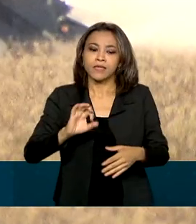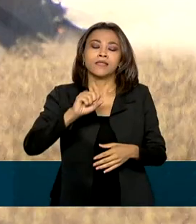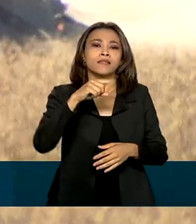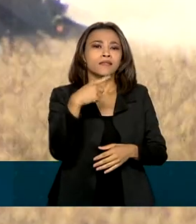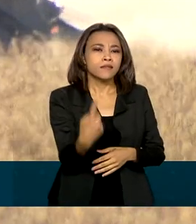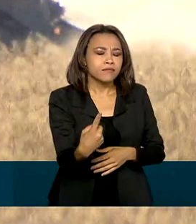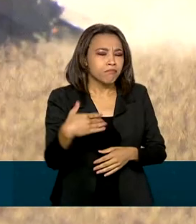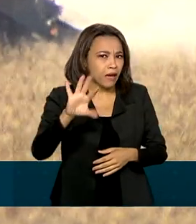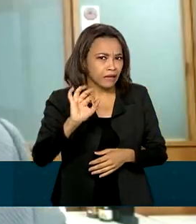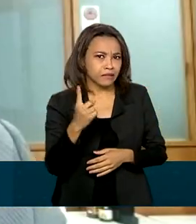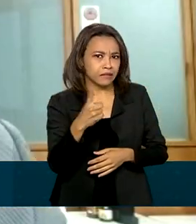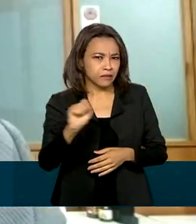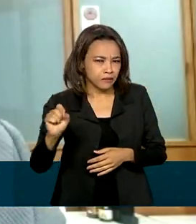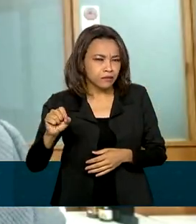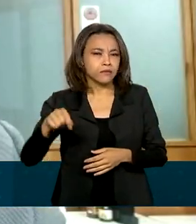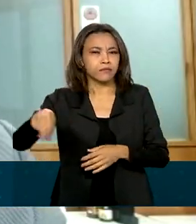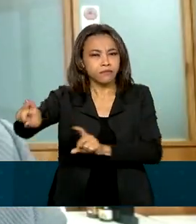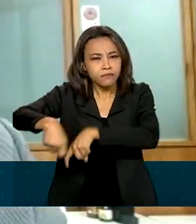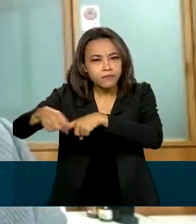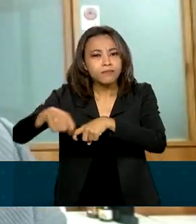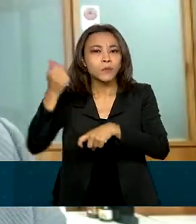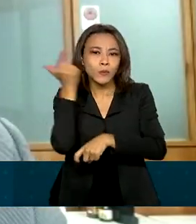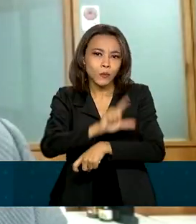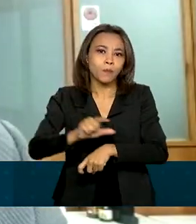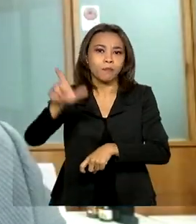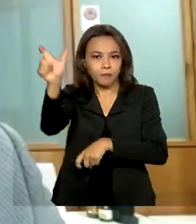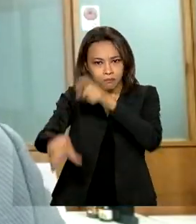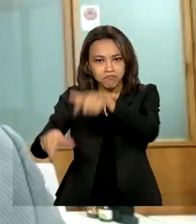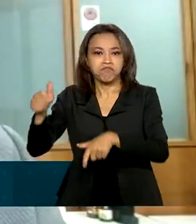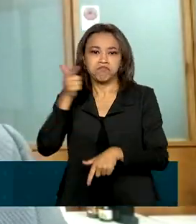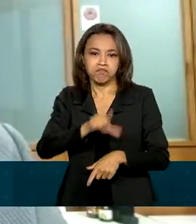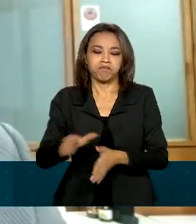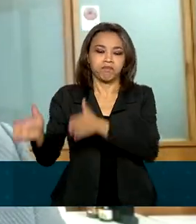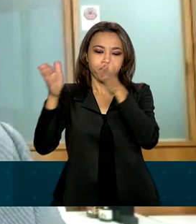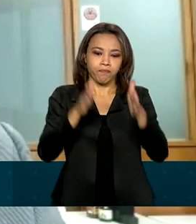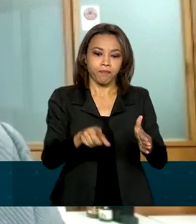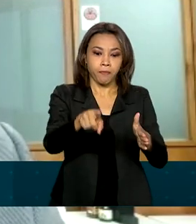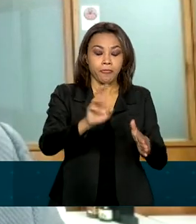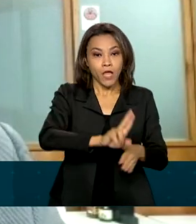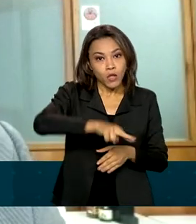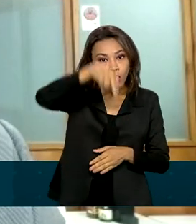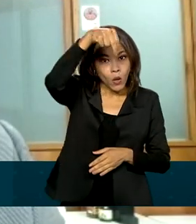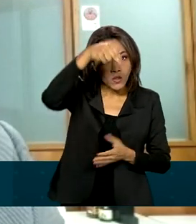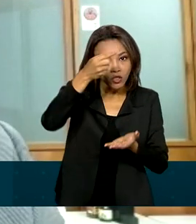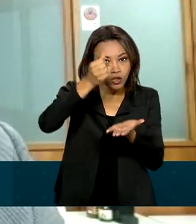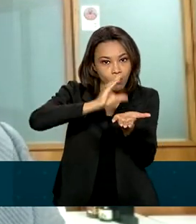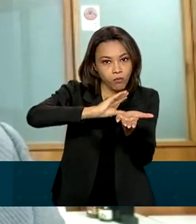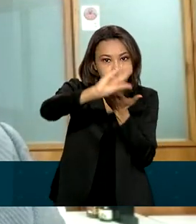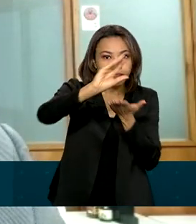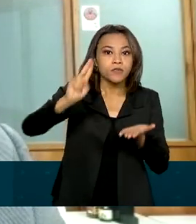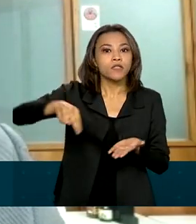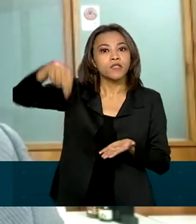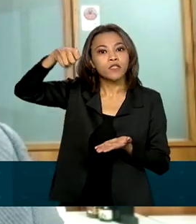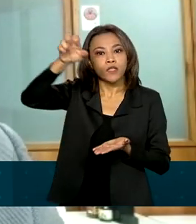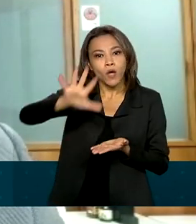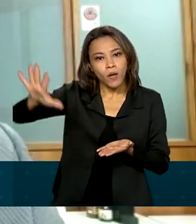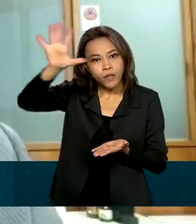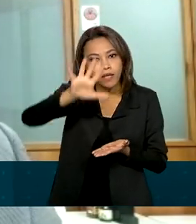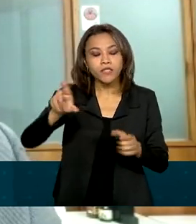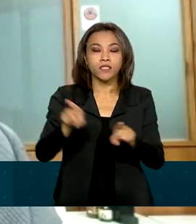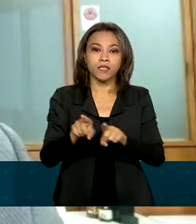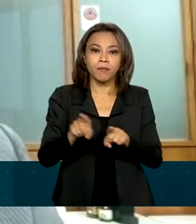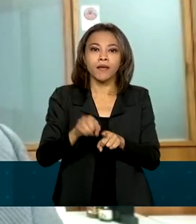foram beneficiados. O governo aplicou recursos exclusivos para a região norte e nordeste e também para os